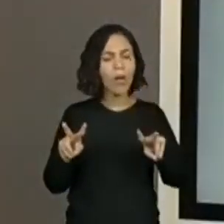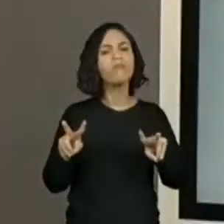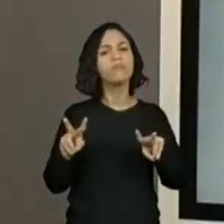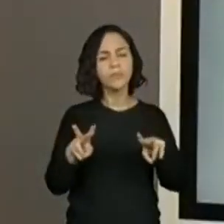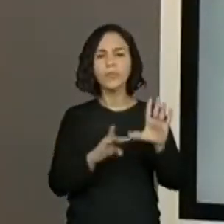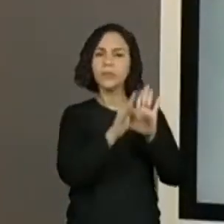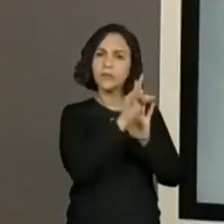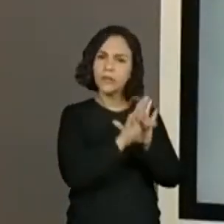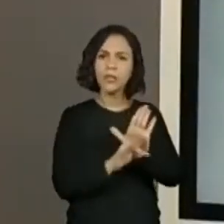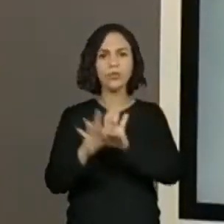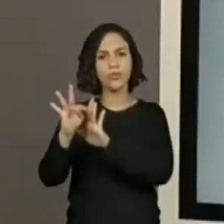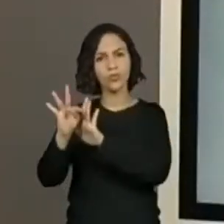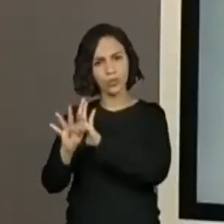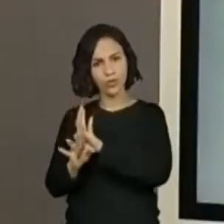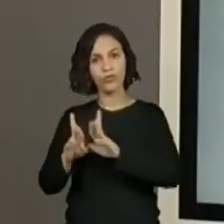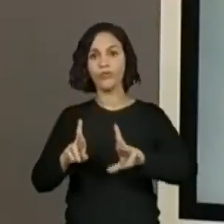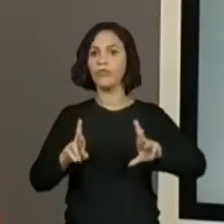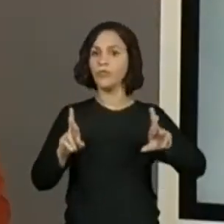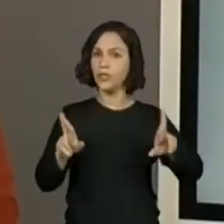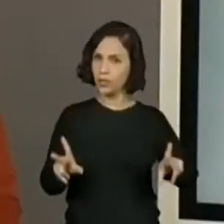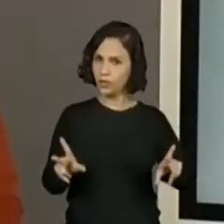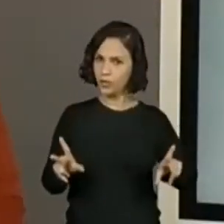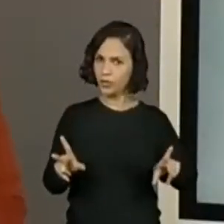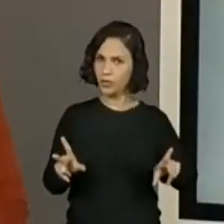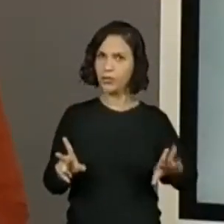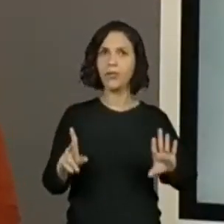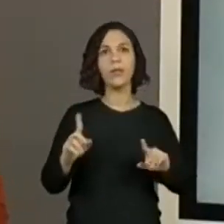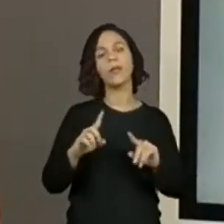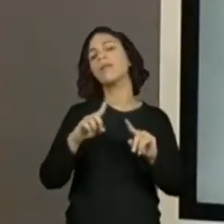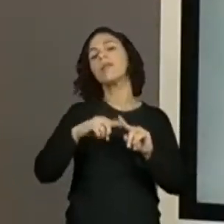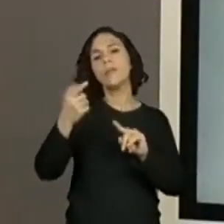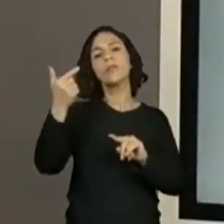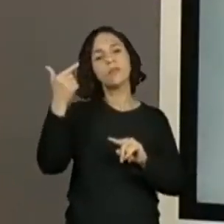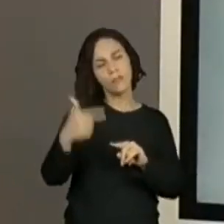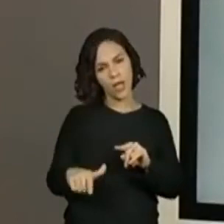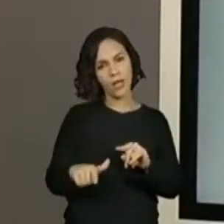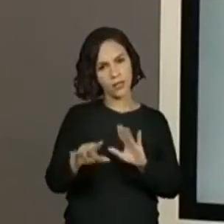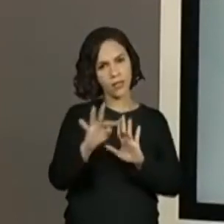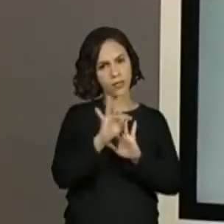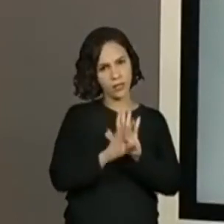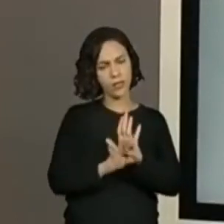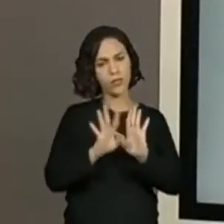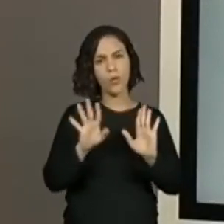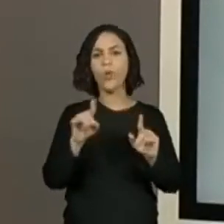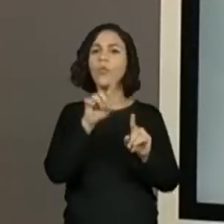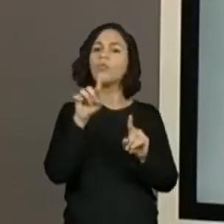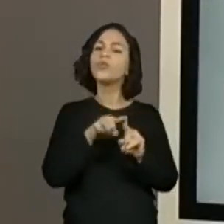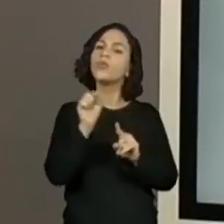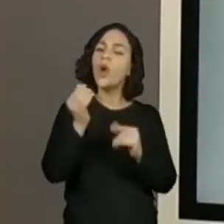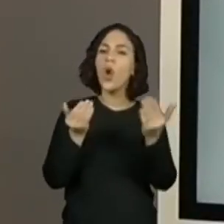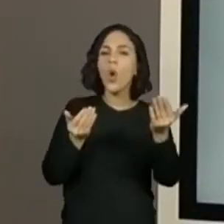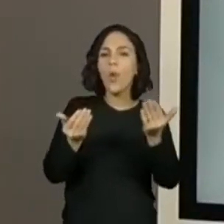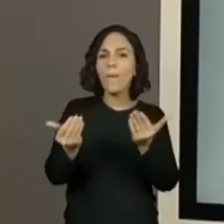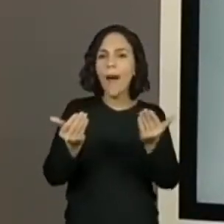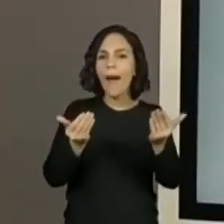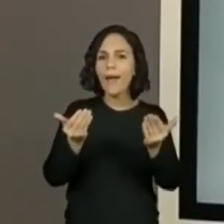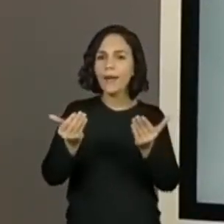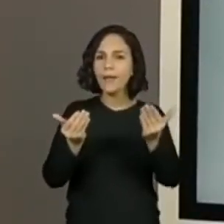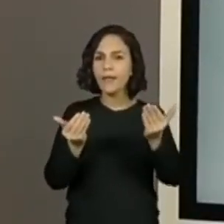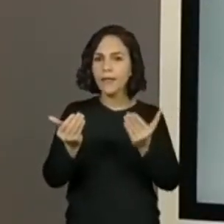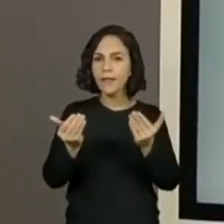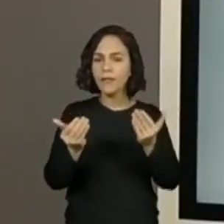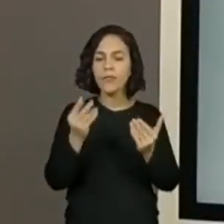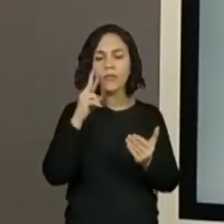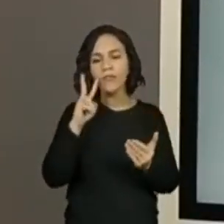textos, né? Nesse primeiro momento, a gente ainda vai ter mais dois tipos de texto, tá bom? Sempre com este objetivo. Olhar para o